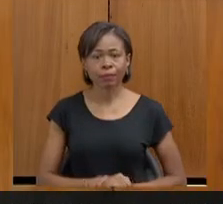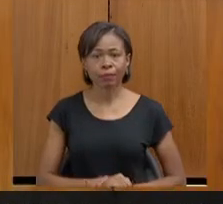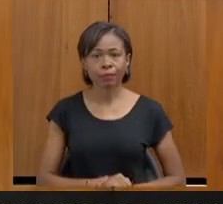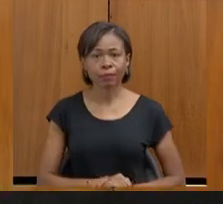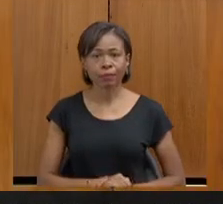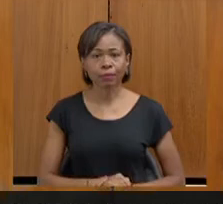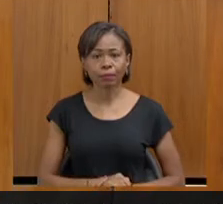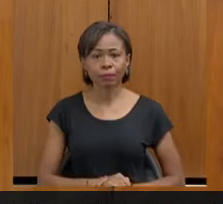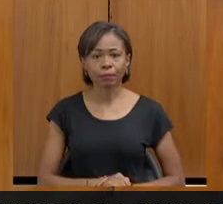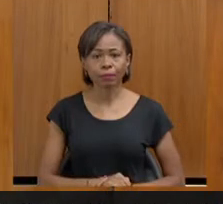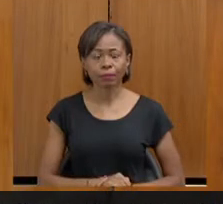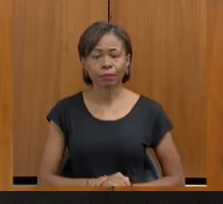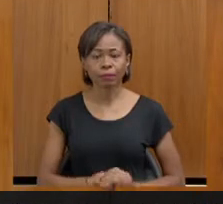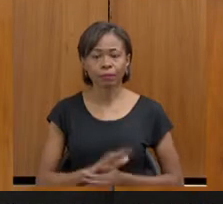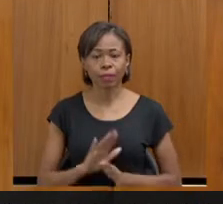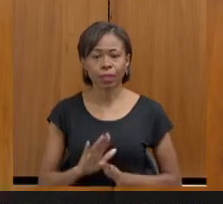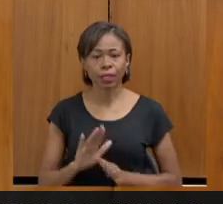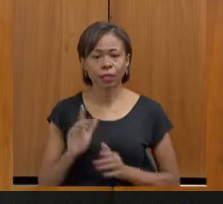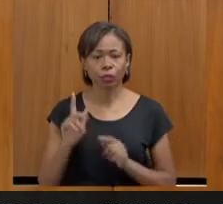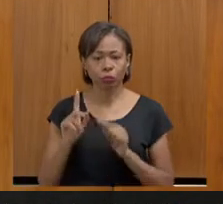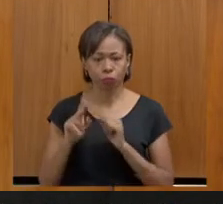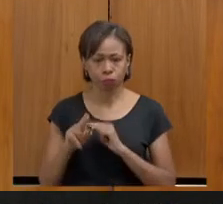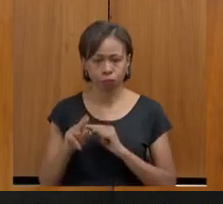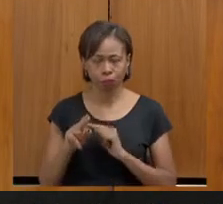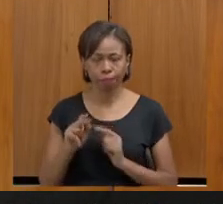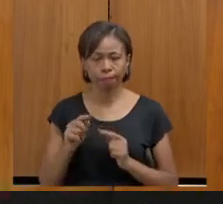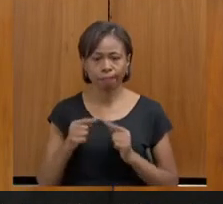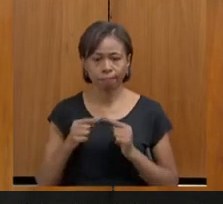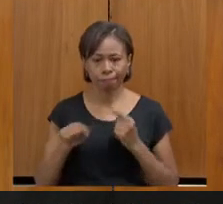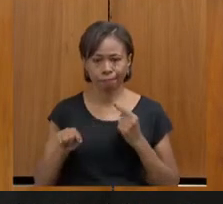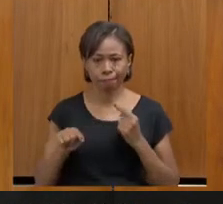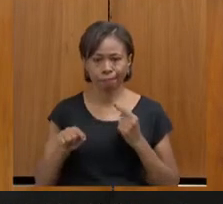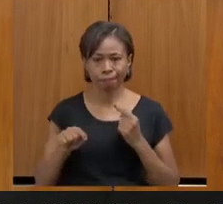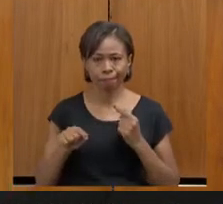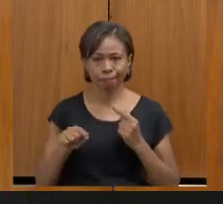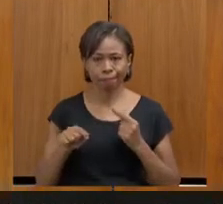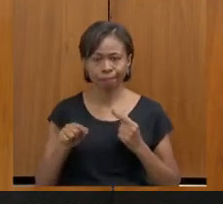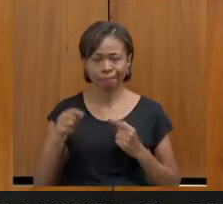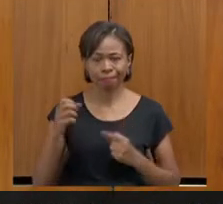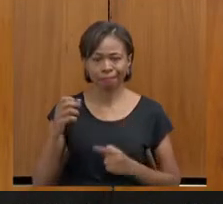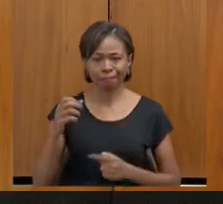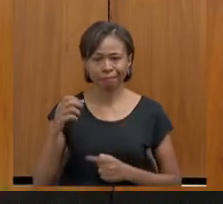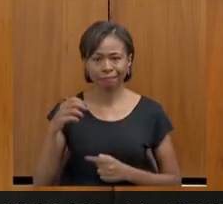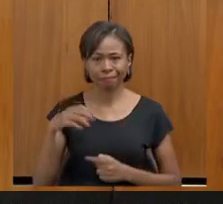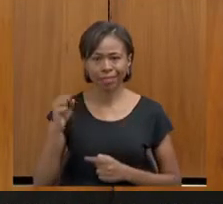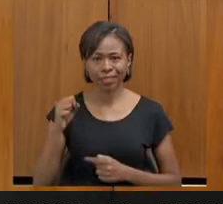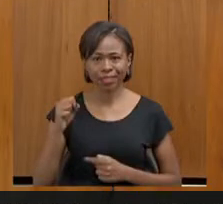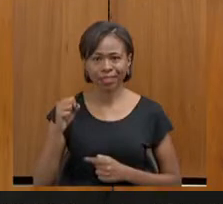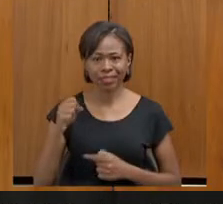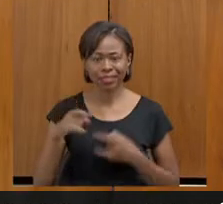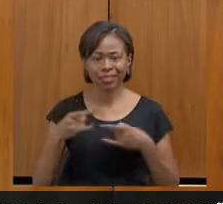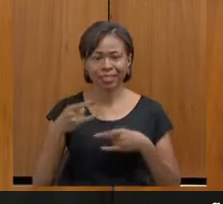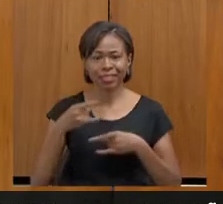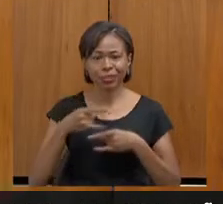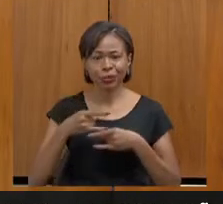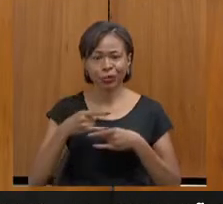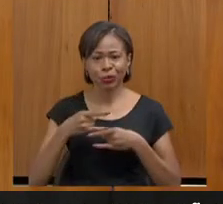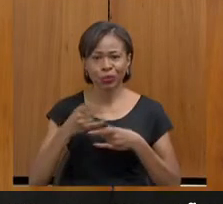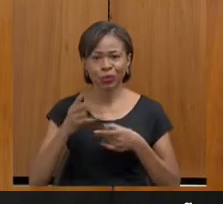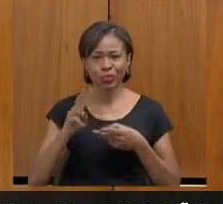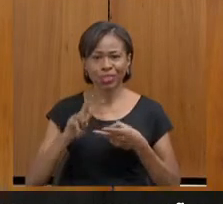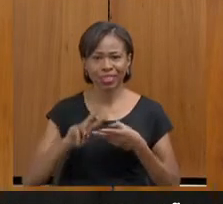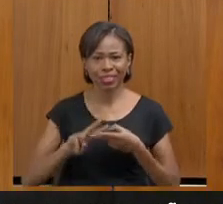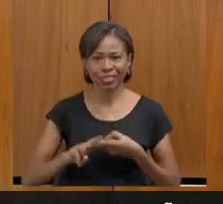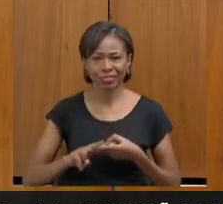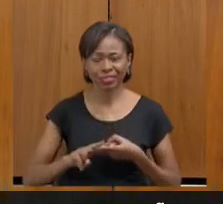Parece que teve um probleminha técnico. Um pique de luz aqui, travou o zoom. vamos aguardar aqui